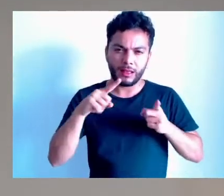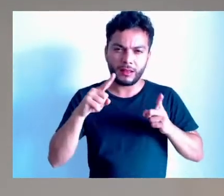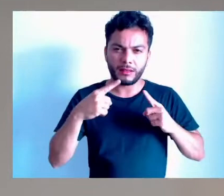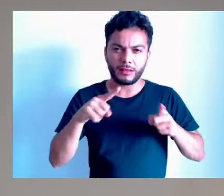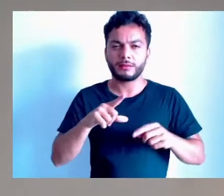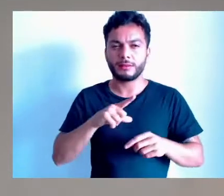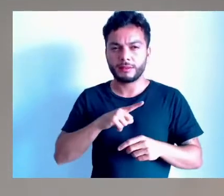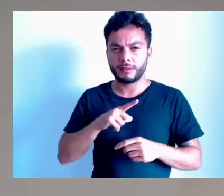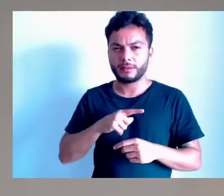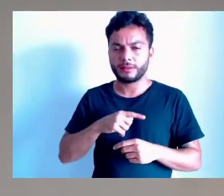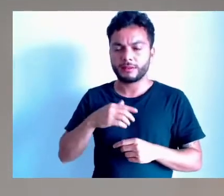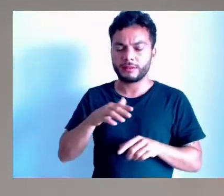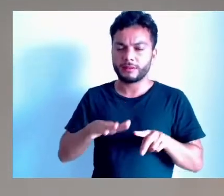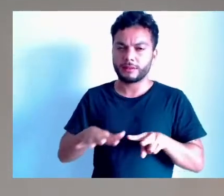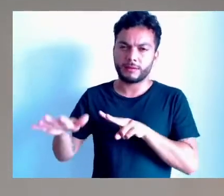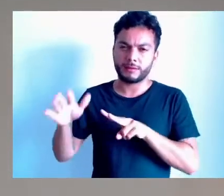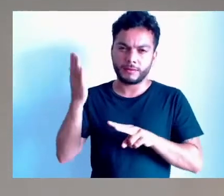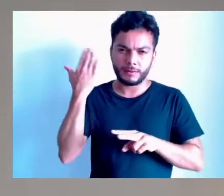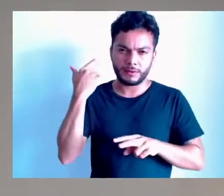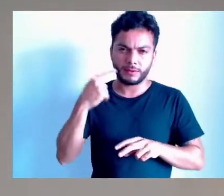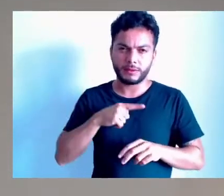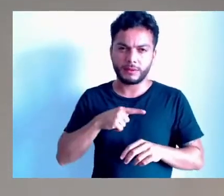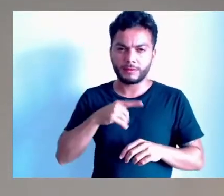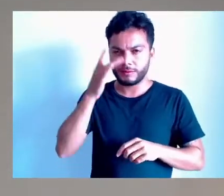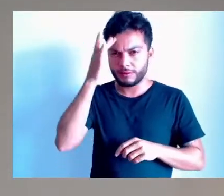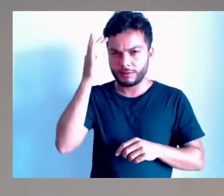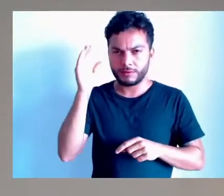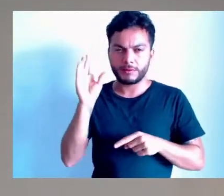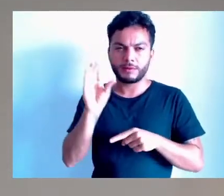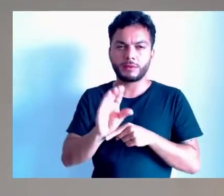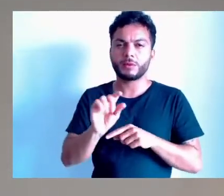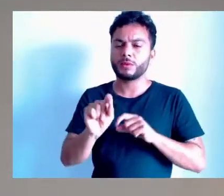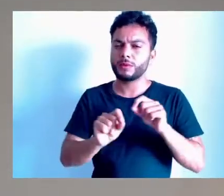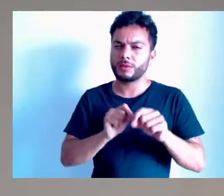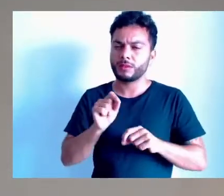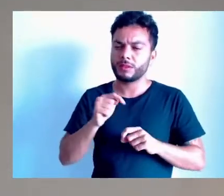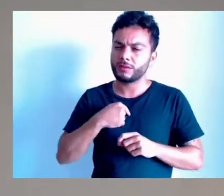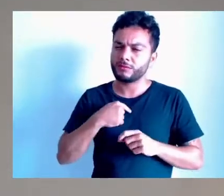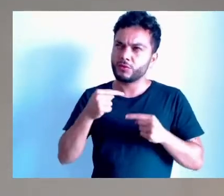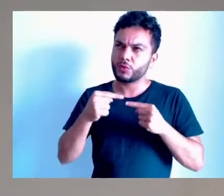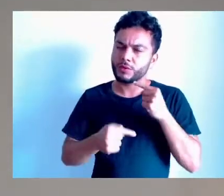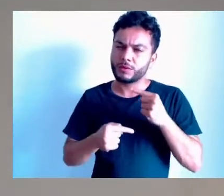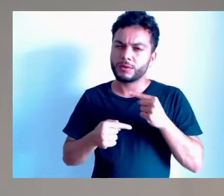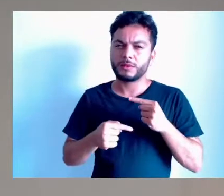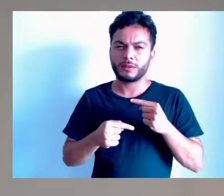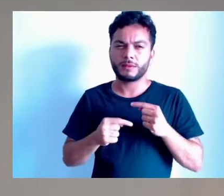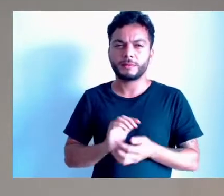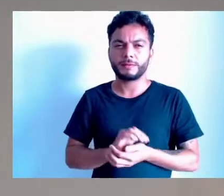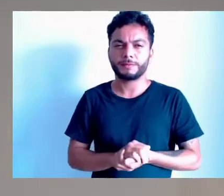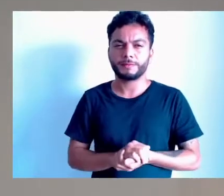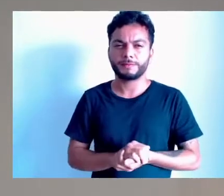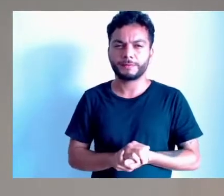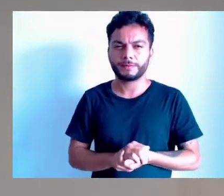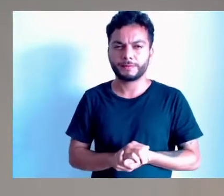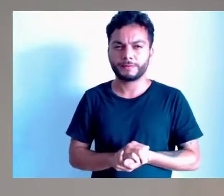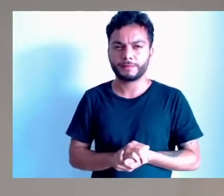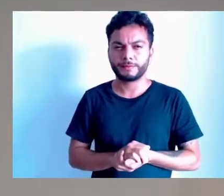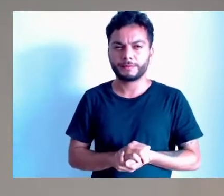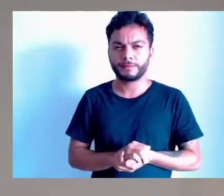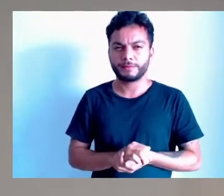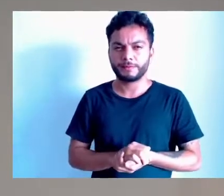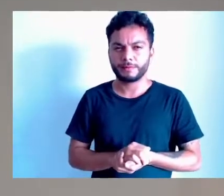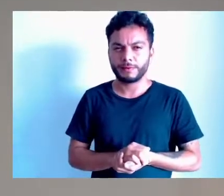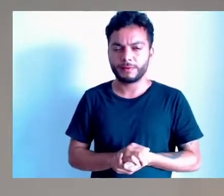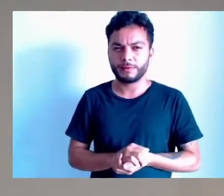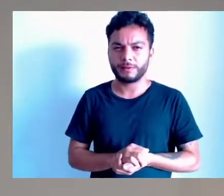mas semana passada eles postaram algumas coisas ali que no final eu discordei, mas depois até conto à NTT. Não adianta mais nós perder, só para complementar, senhor